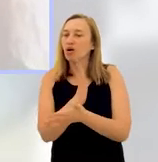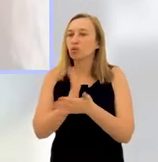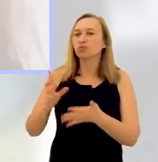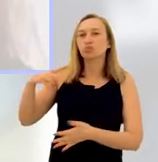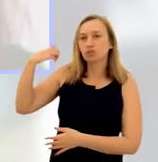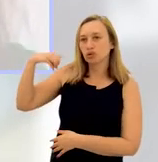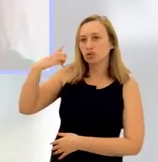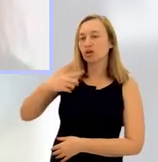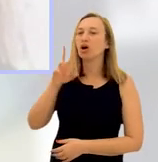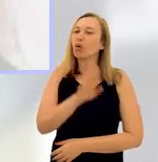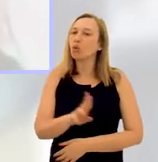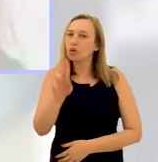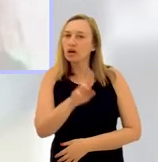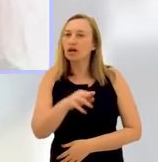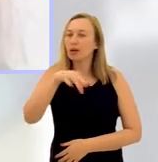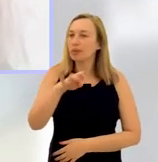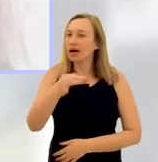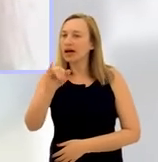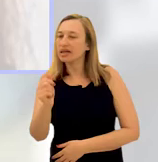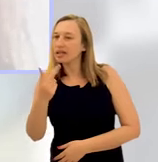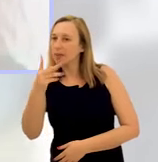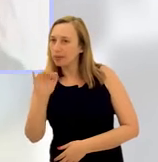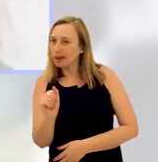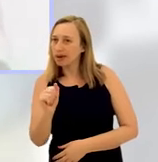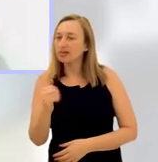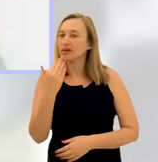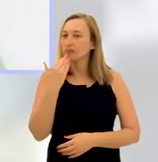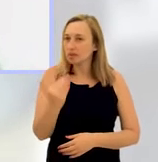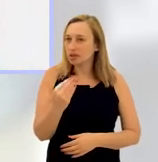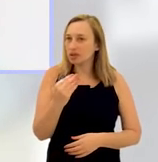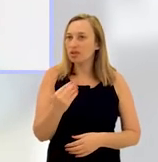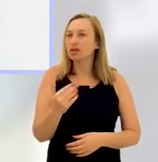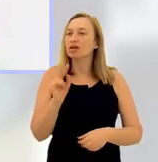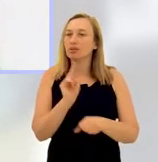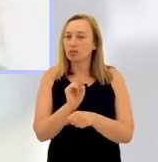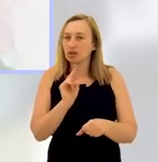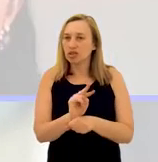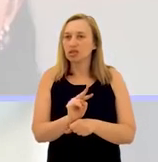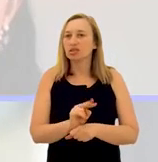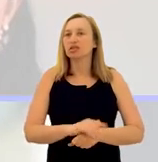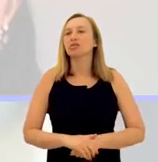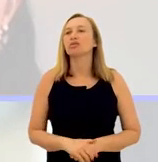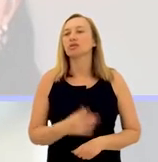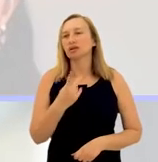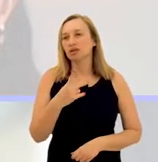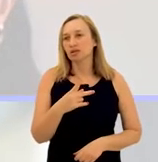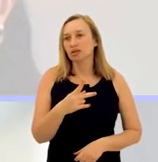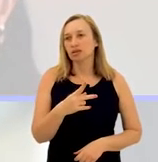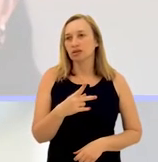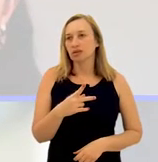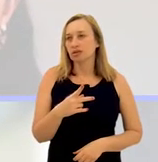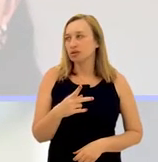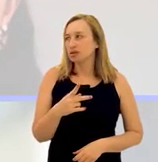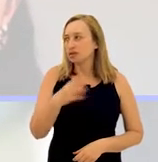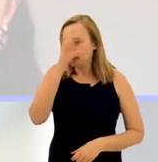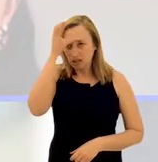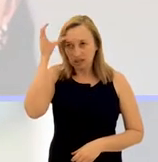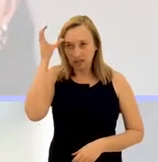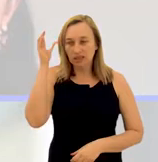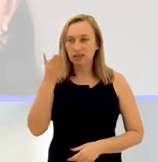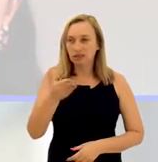alguns advogados têm usado Maria da Penha para fazer os pedidos de medida protetiva para as suas